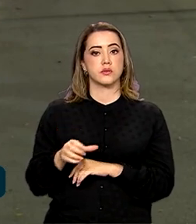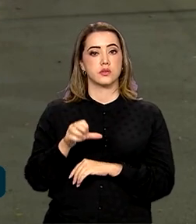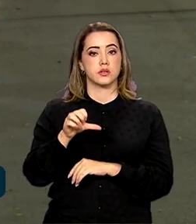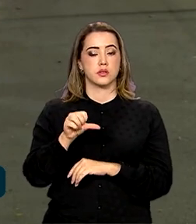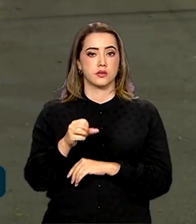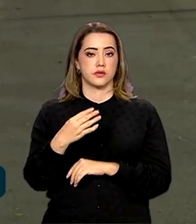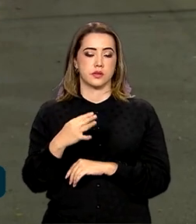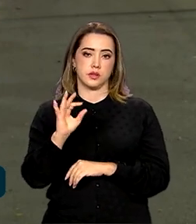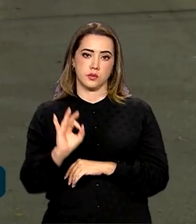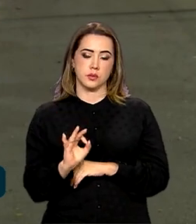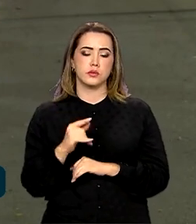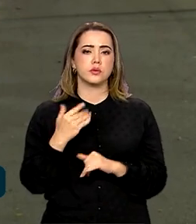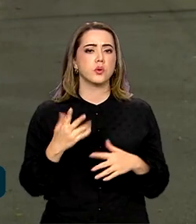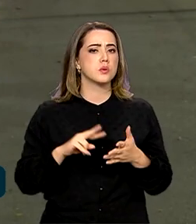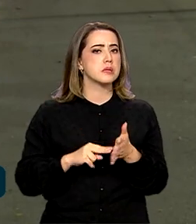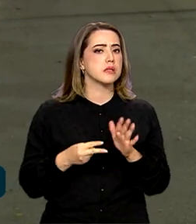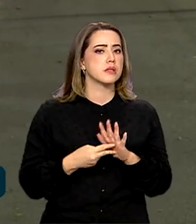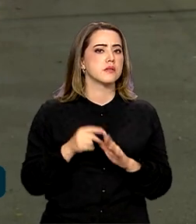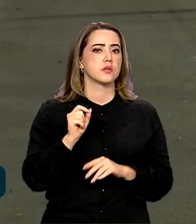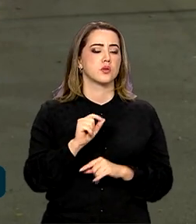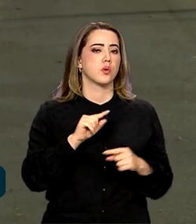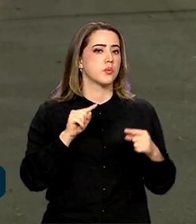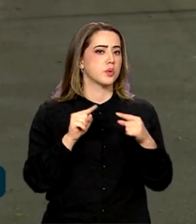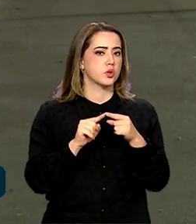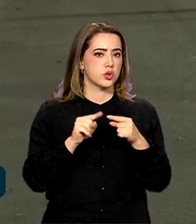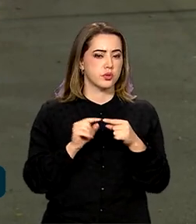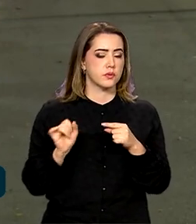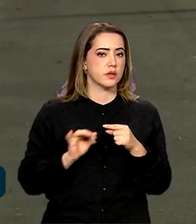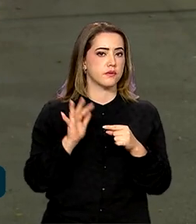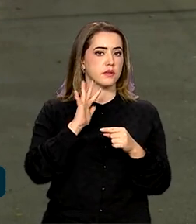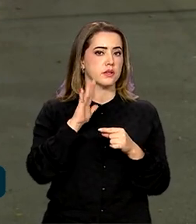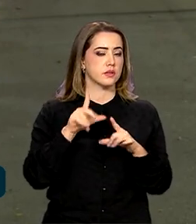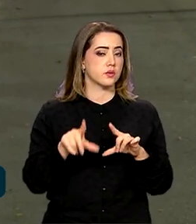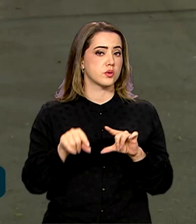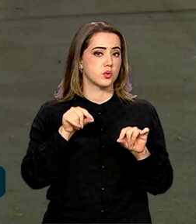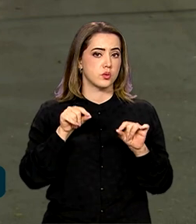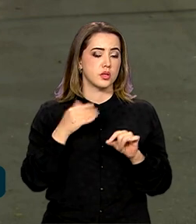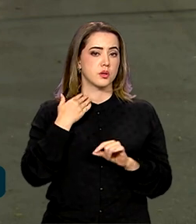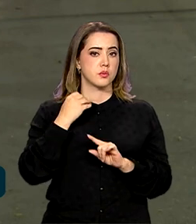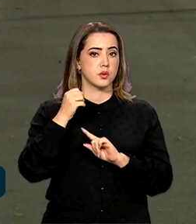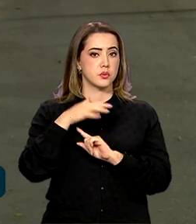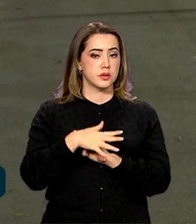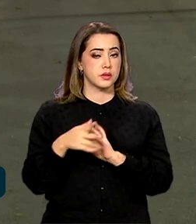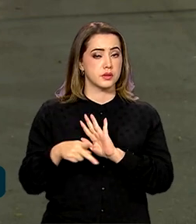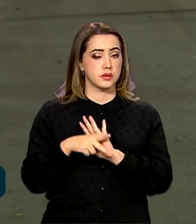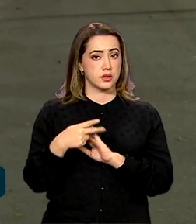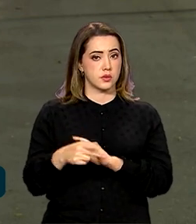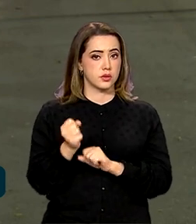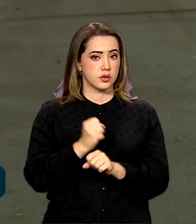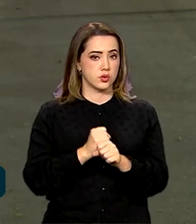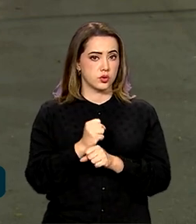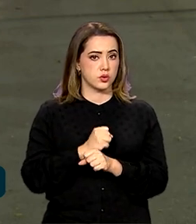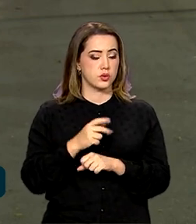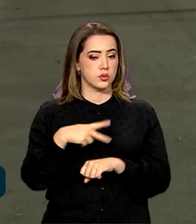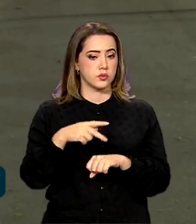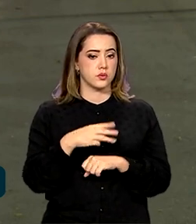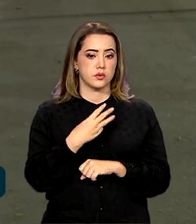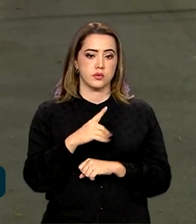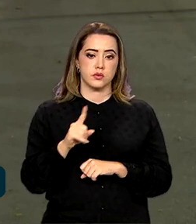significa? Para a gente entender, o centro da meta de inflação definido pelo Banco Central para este ano aqui para o país é de 3